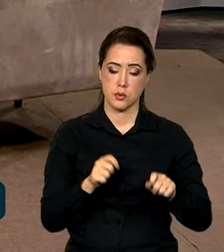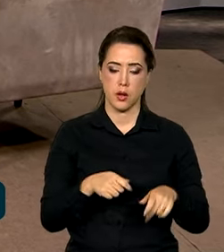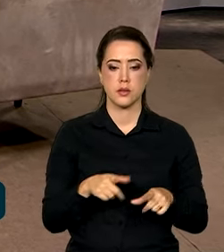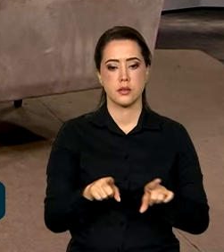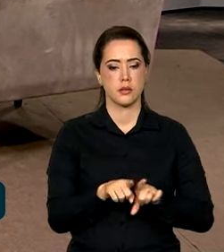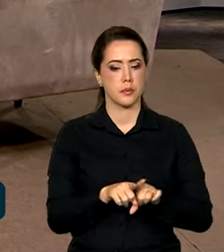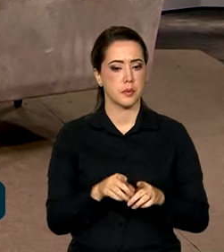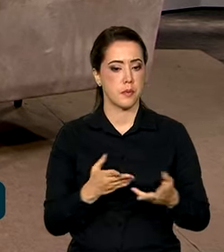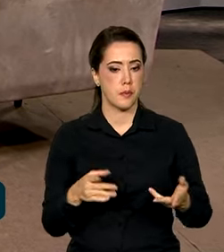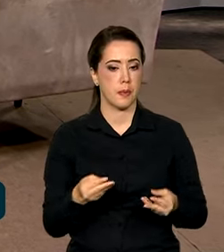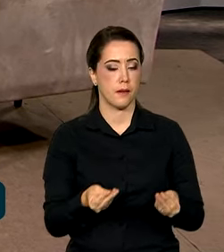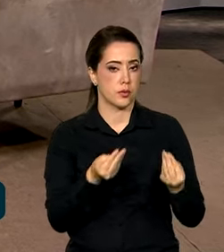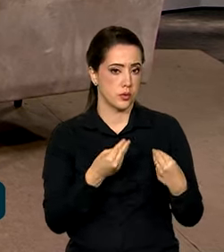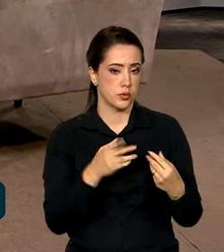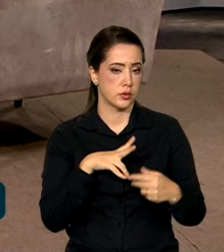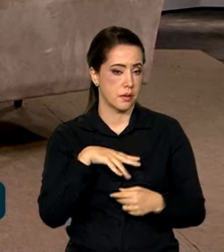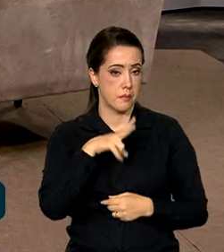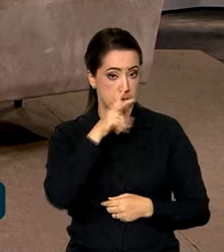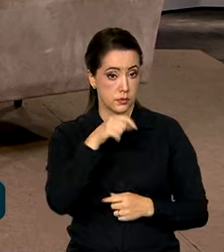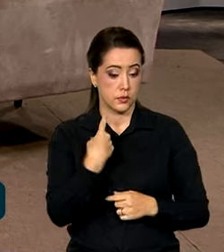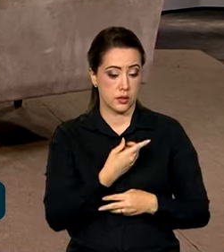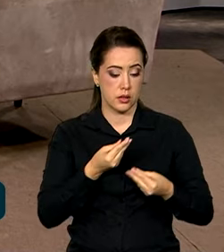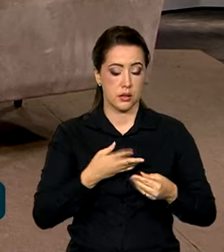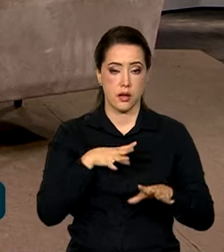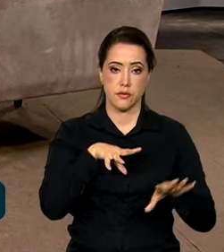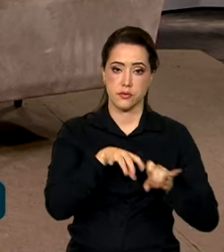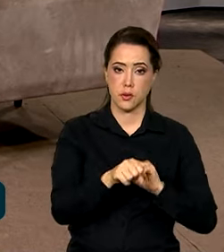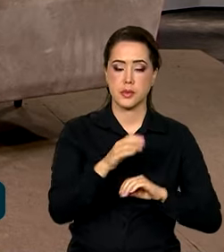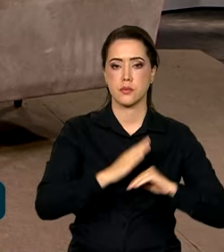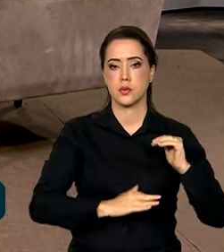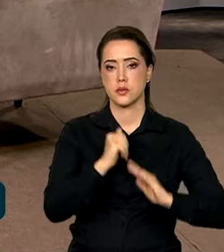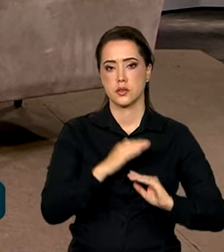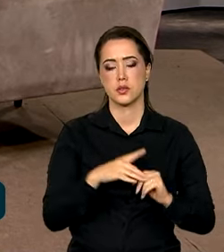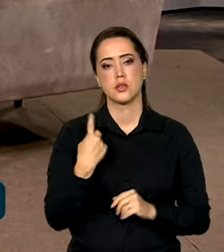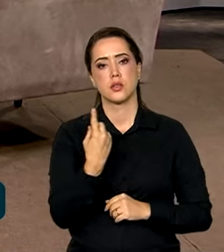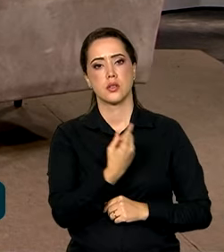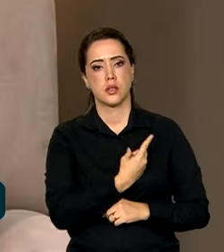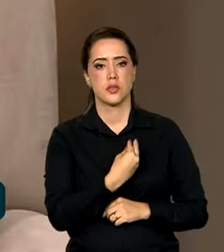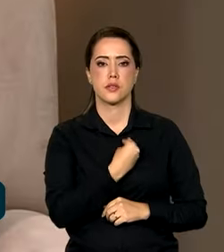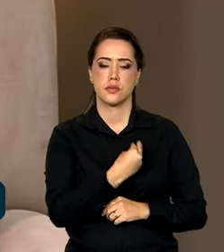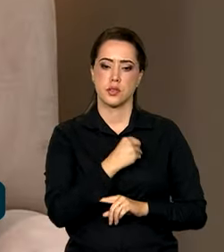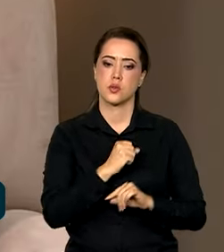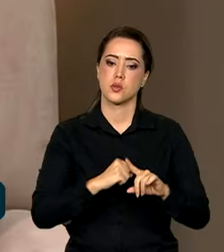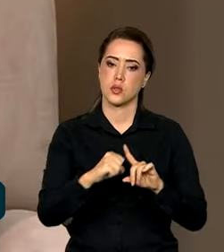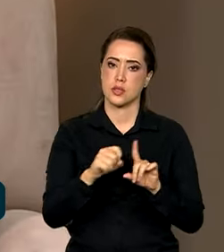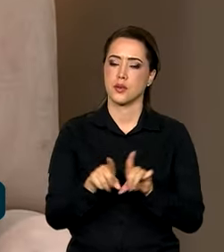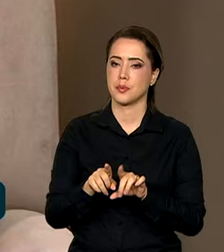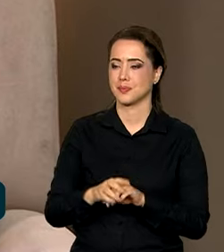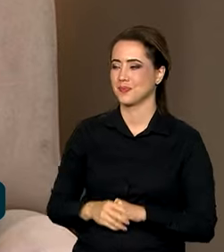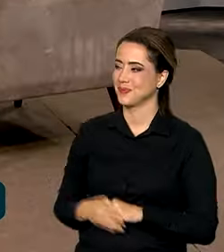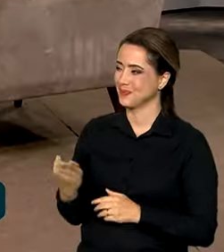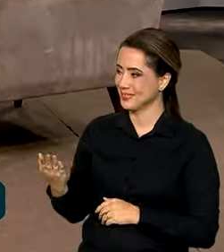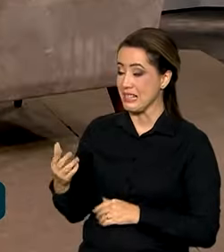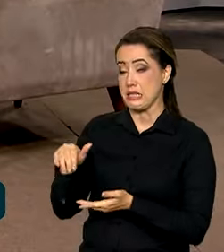inclusive, nos dedicar mais à nossa formação profissional, à nossa vida social. Rosane Silva,